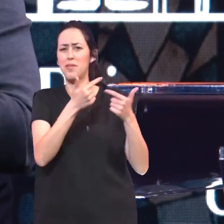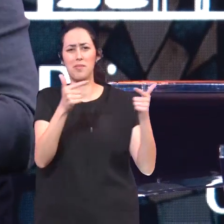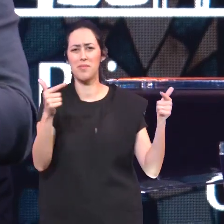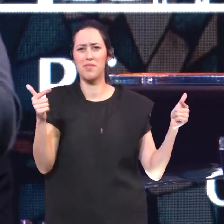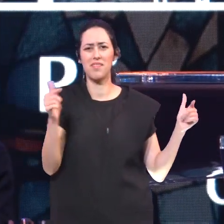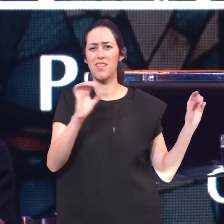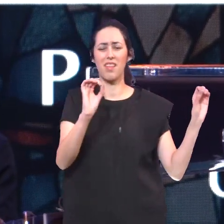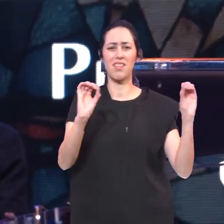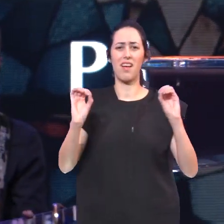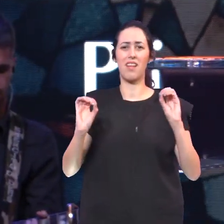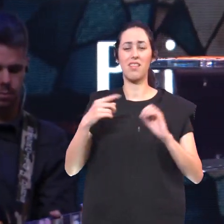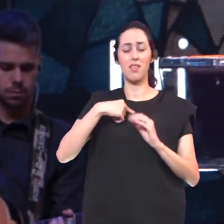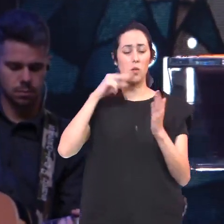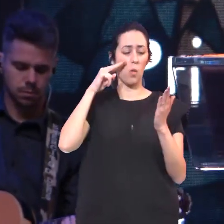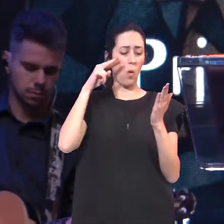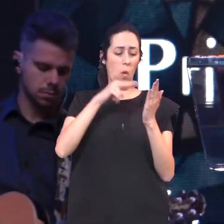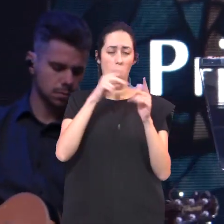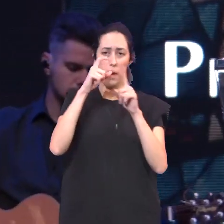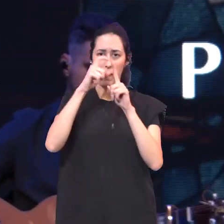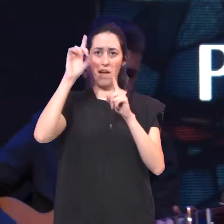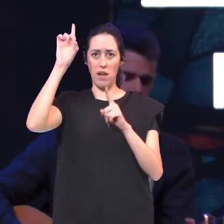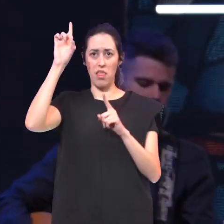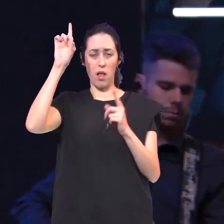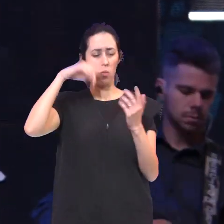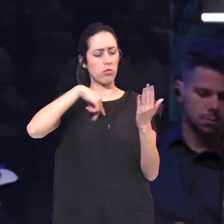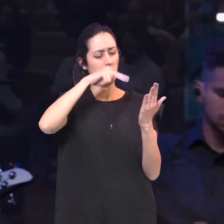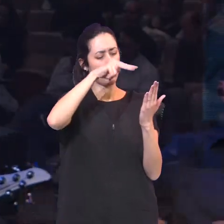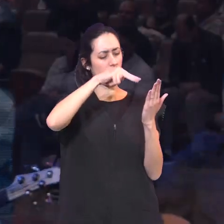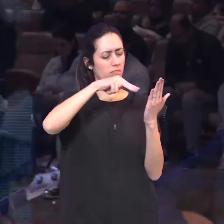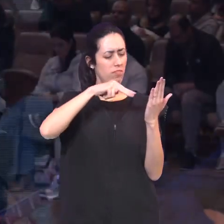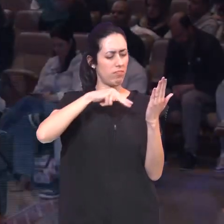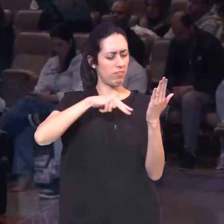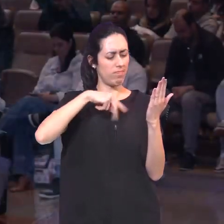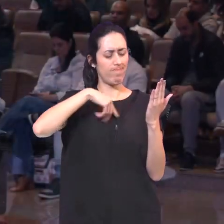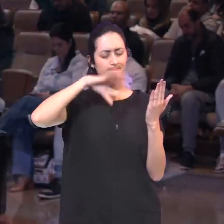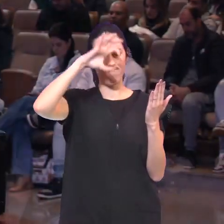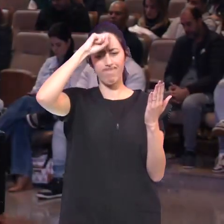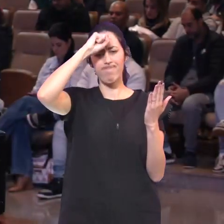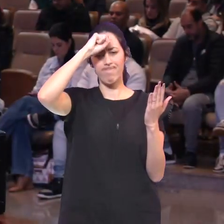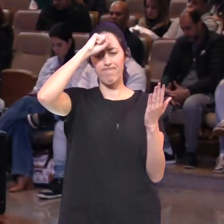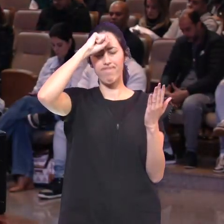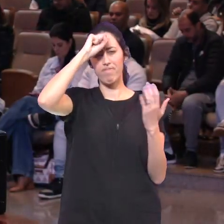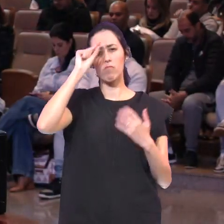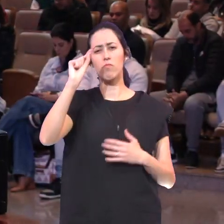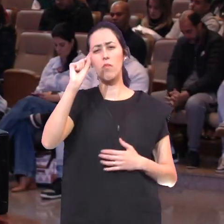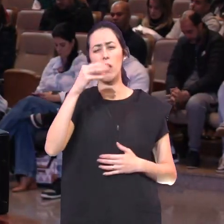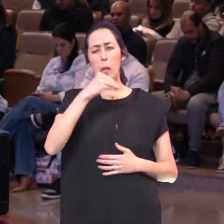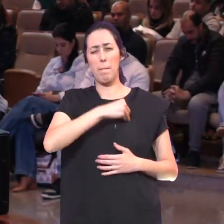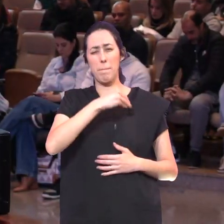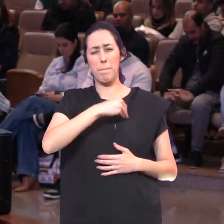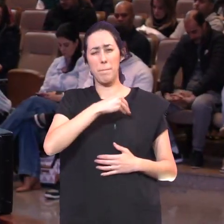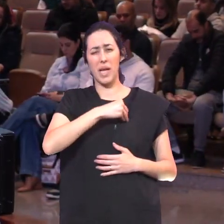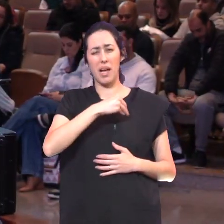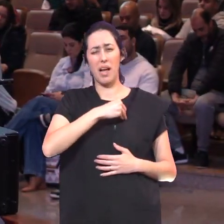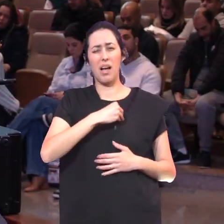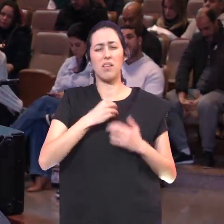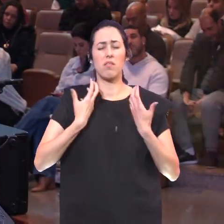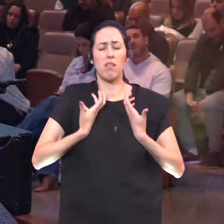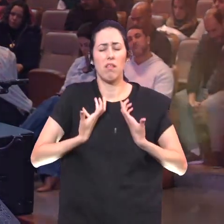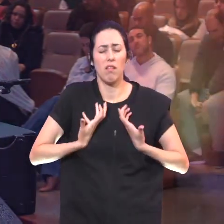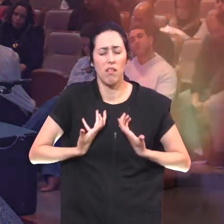Quando eu olho A palavra de Deus Eu aprendo Que o pecado Nos cansa Mas não só Ele